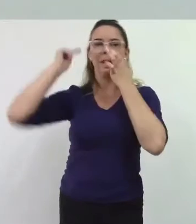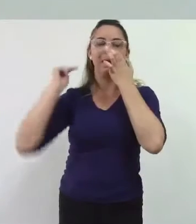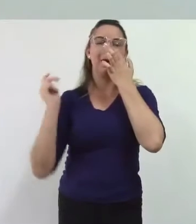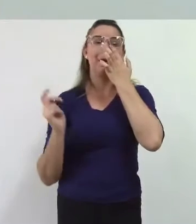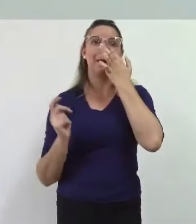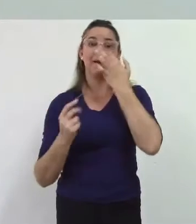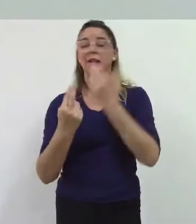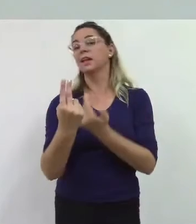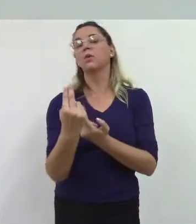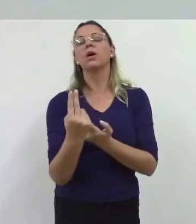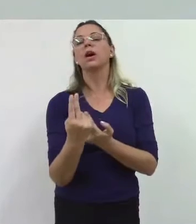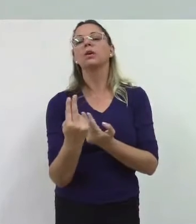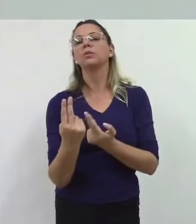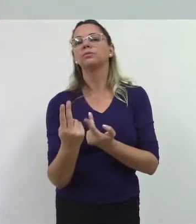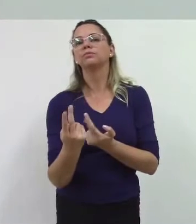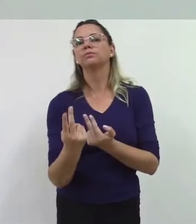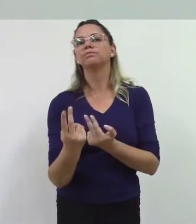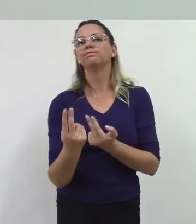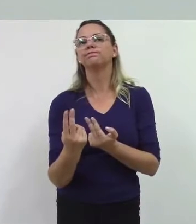mesma forma que distribuiu